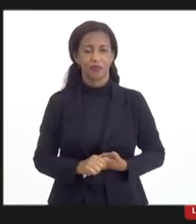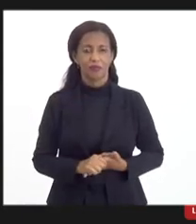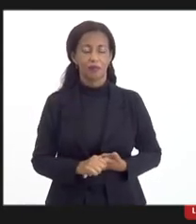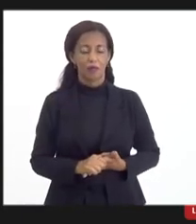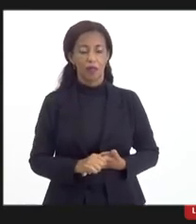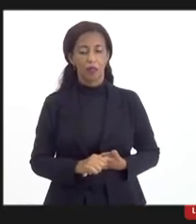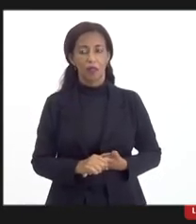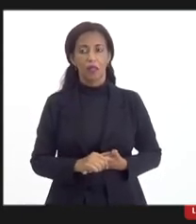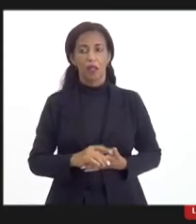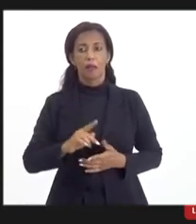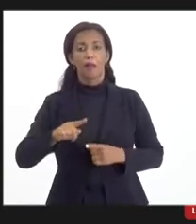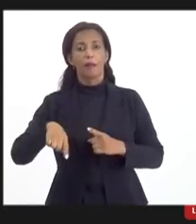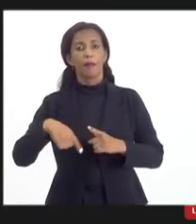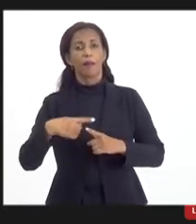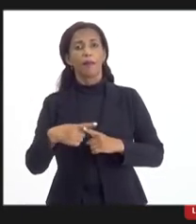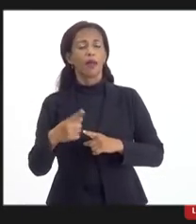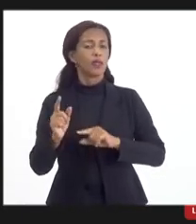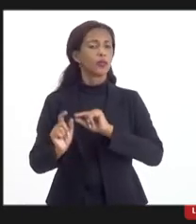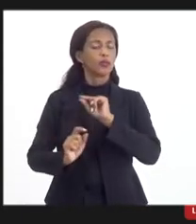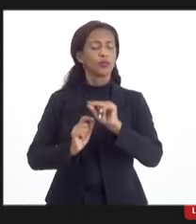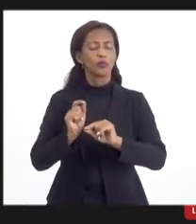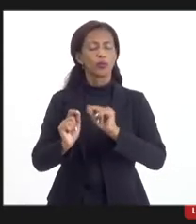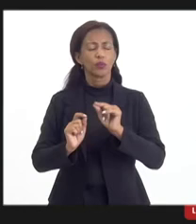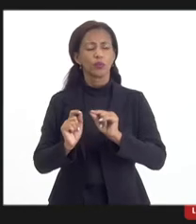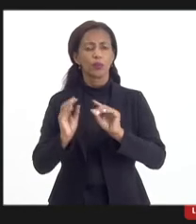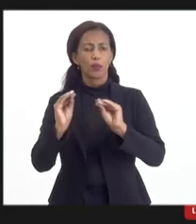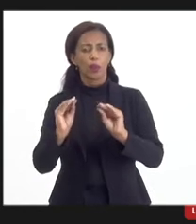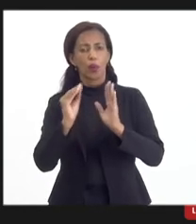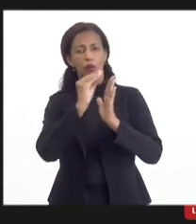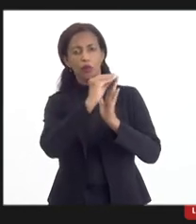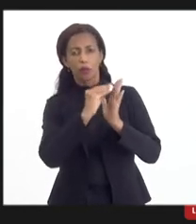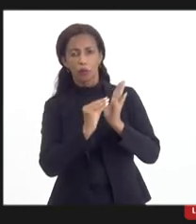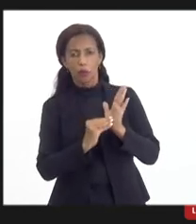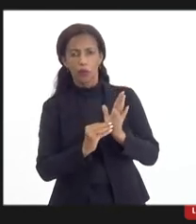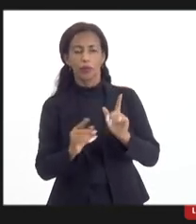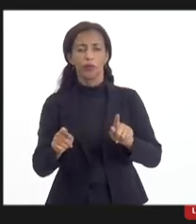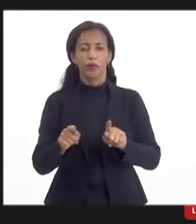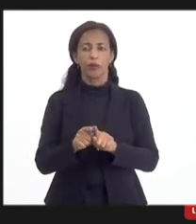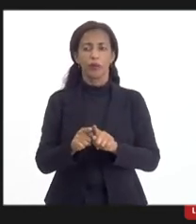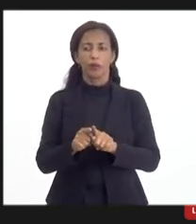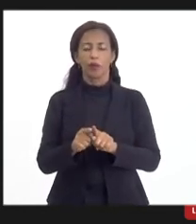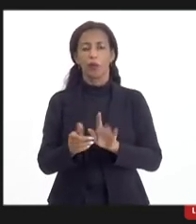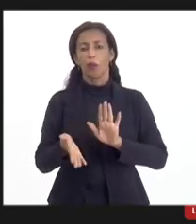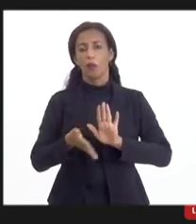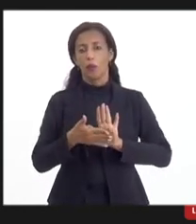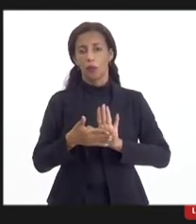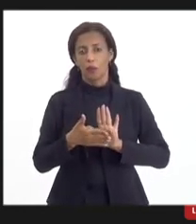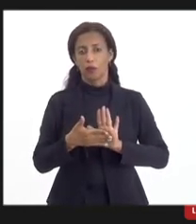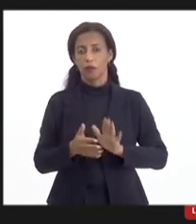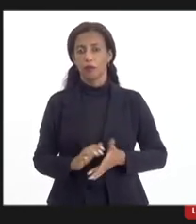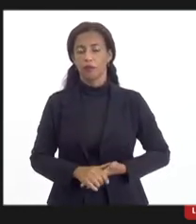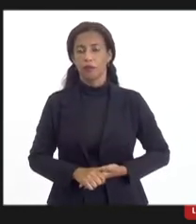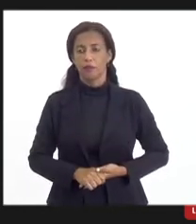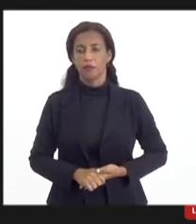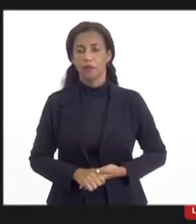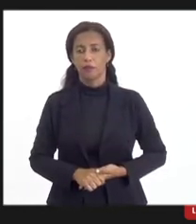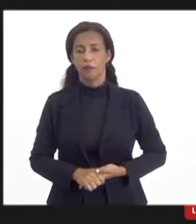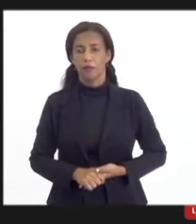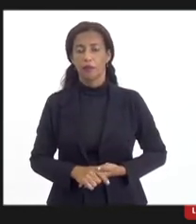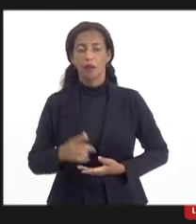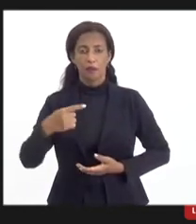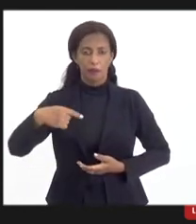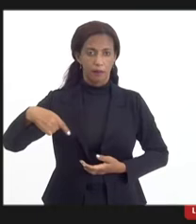para além disso, o que a gente pode estar colocando aqui também como proposta para que